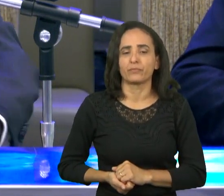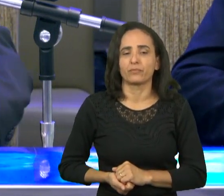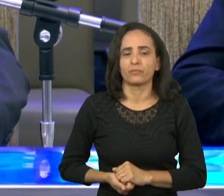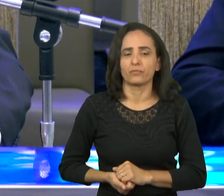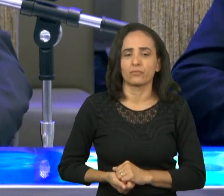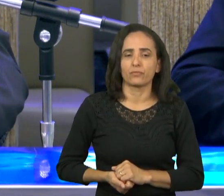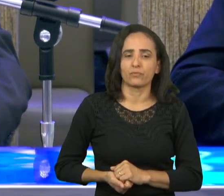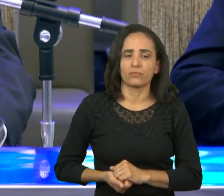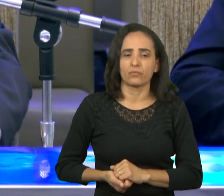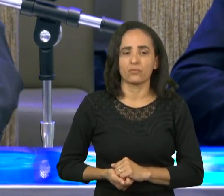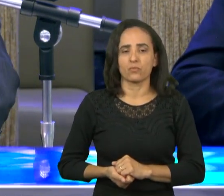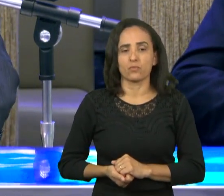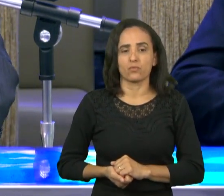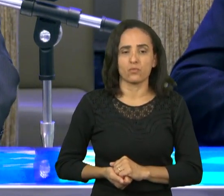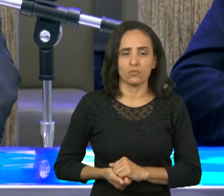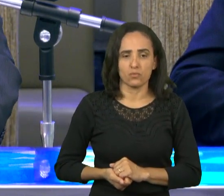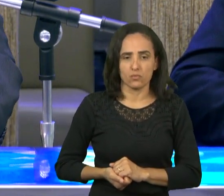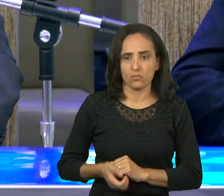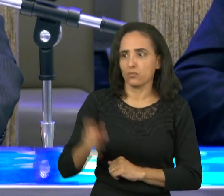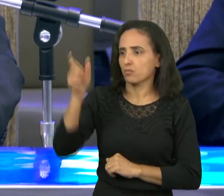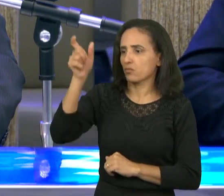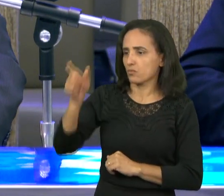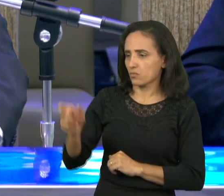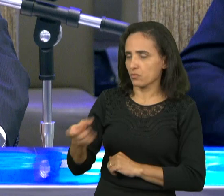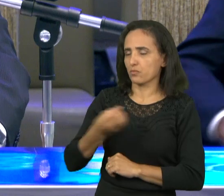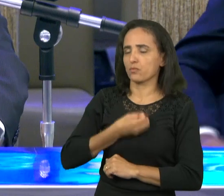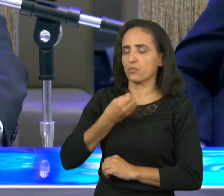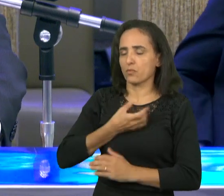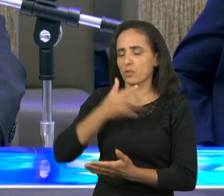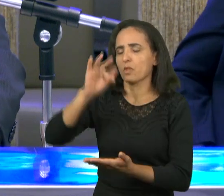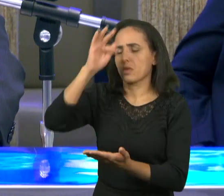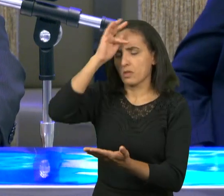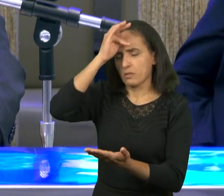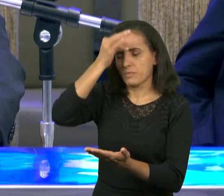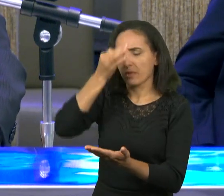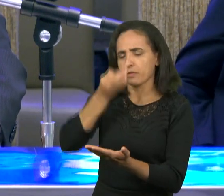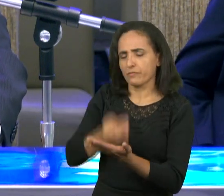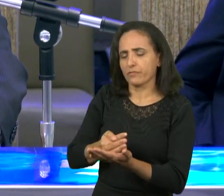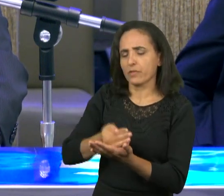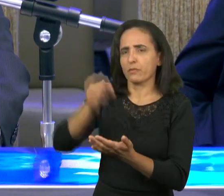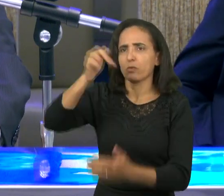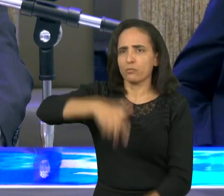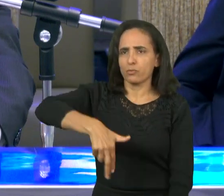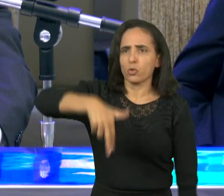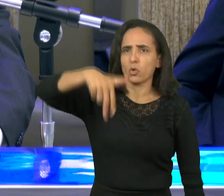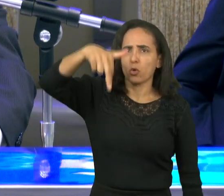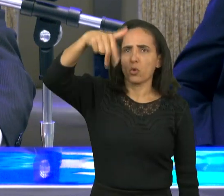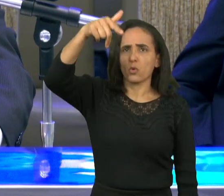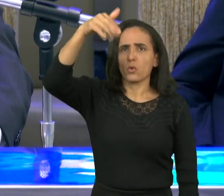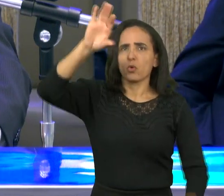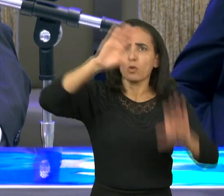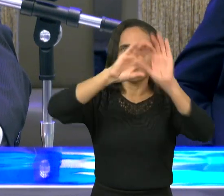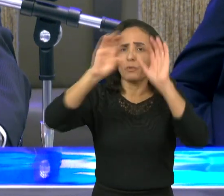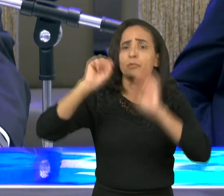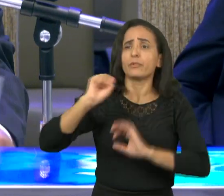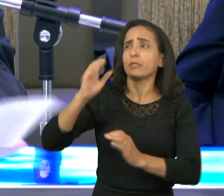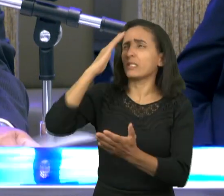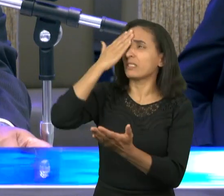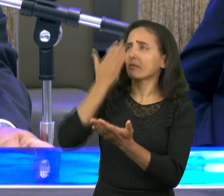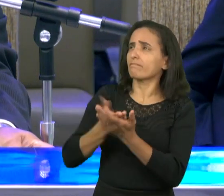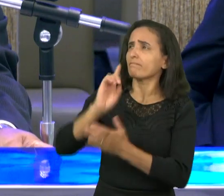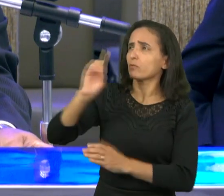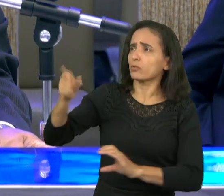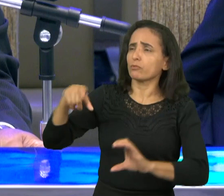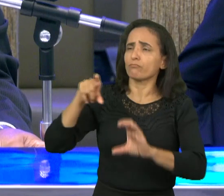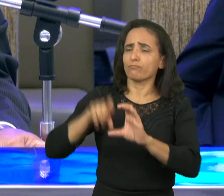viveu pela fé a sua trasladação foi um ato resultante de sua fé em Deus. O